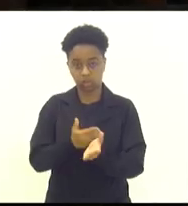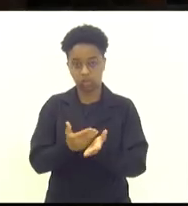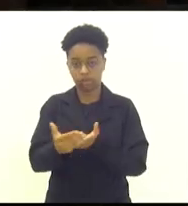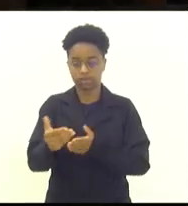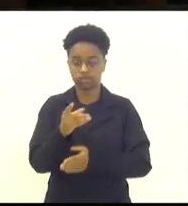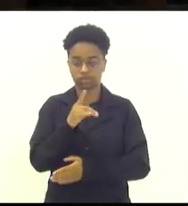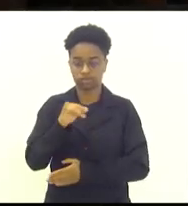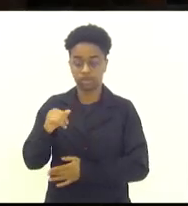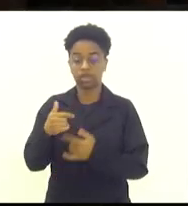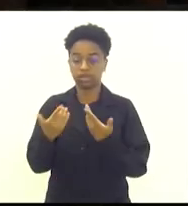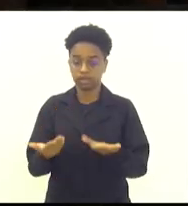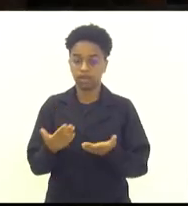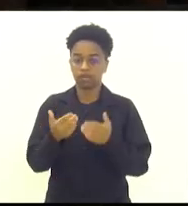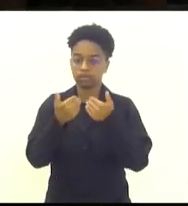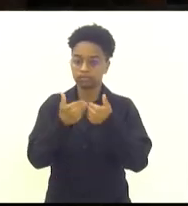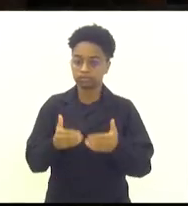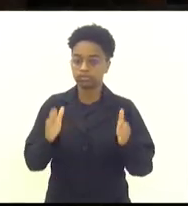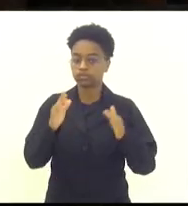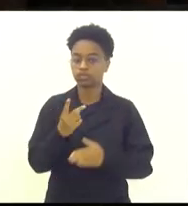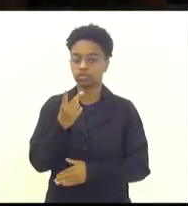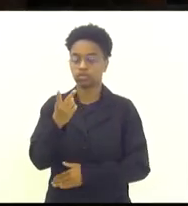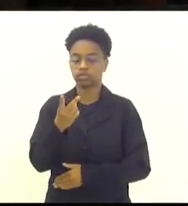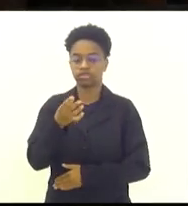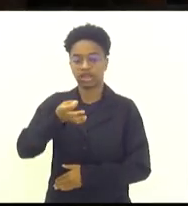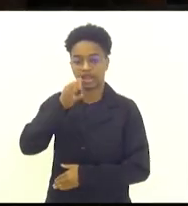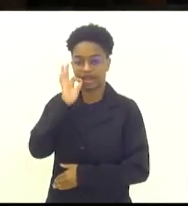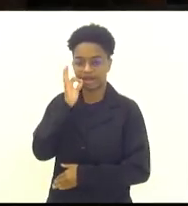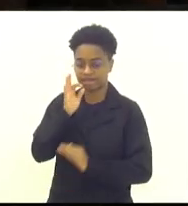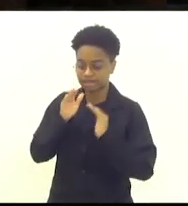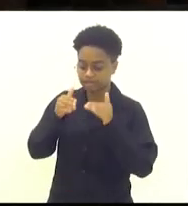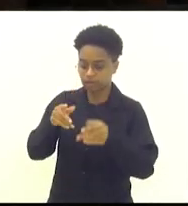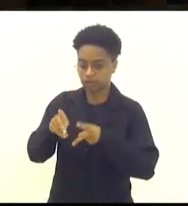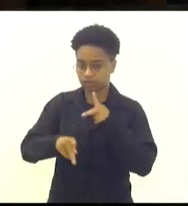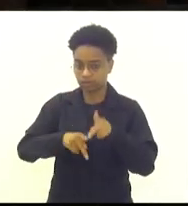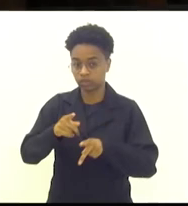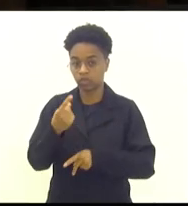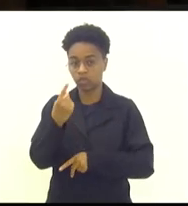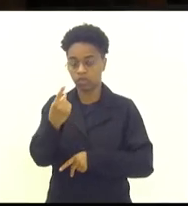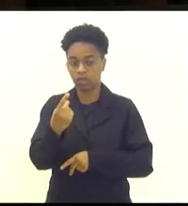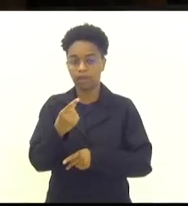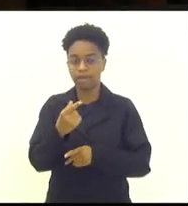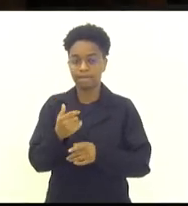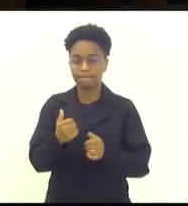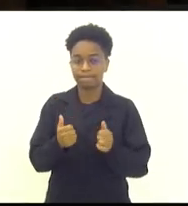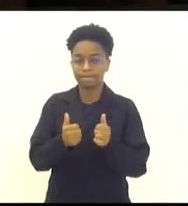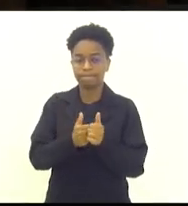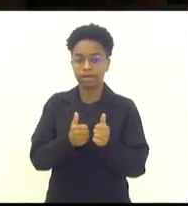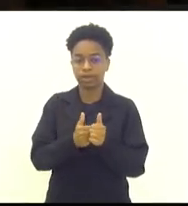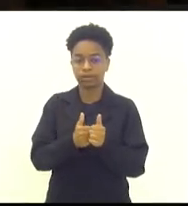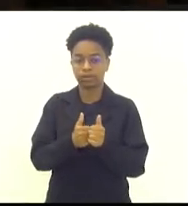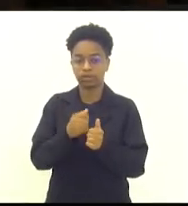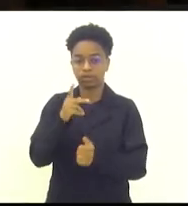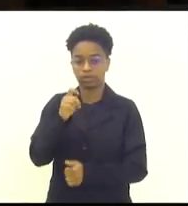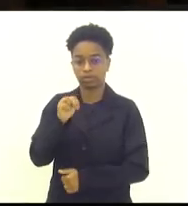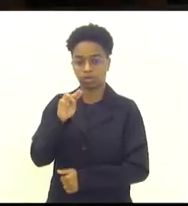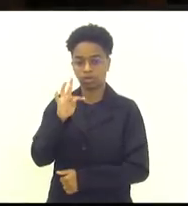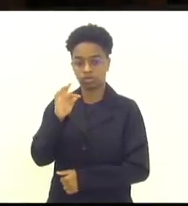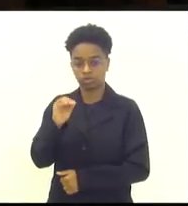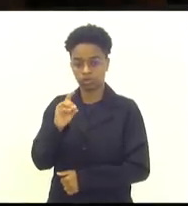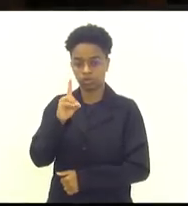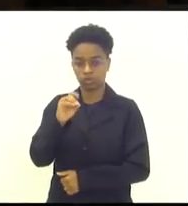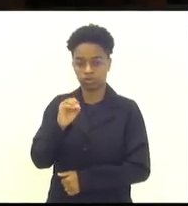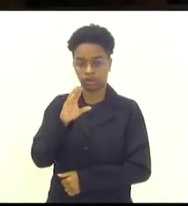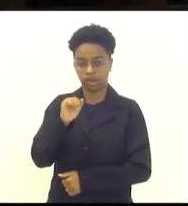do povo, um ali no porto do carro, na entrada da Boca do Mato, e outro em Tamoios,